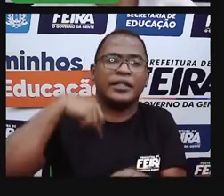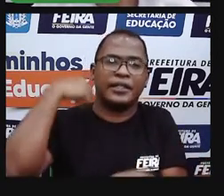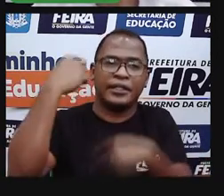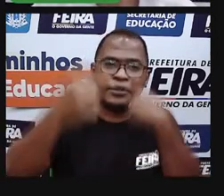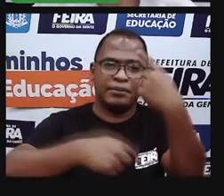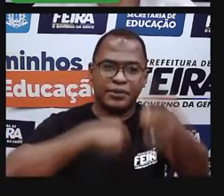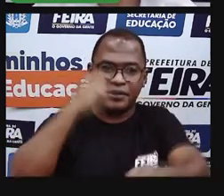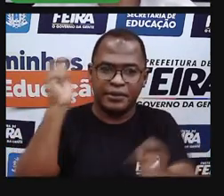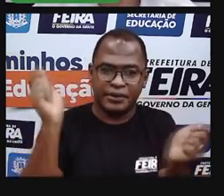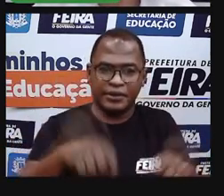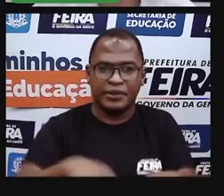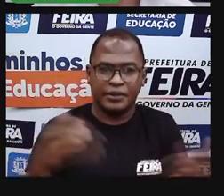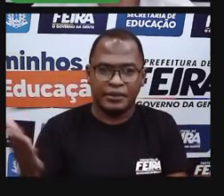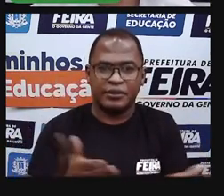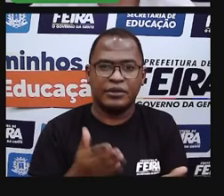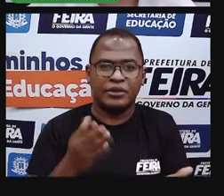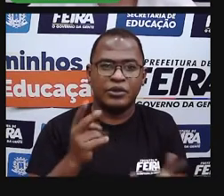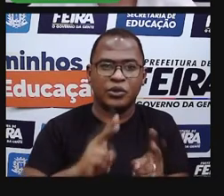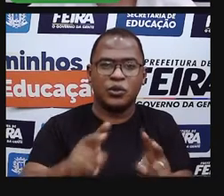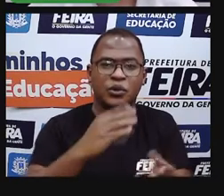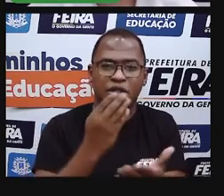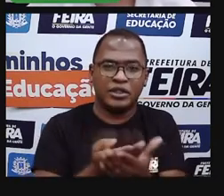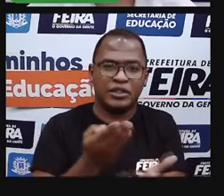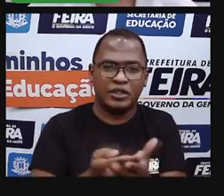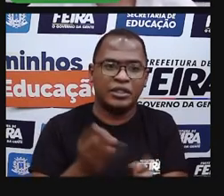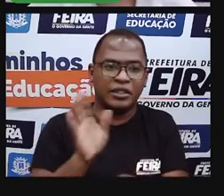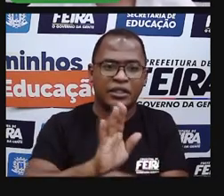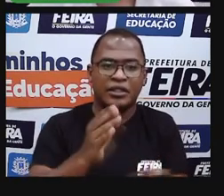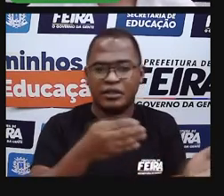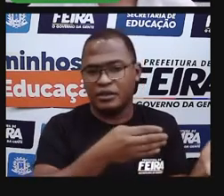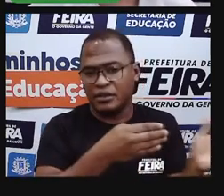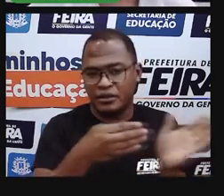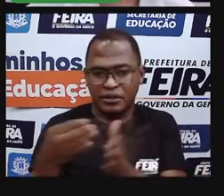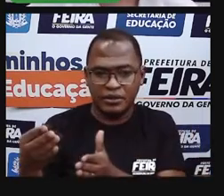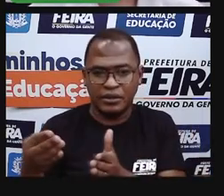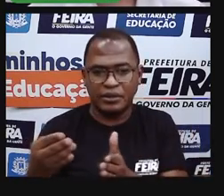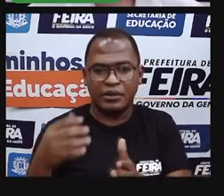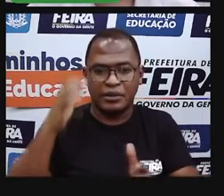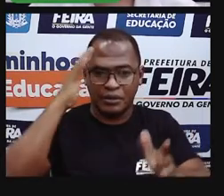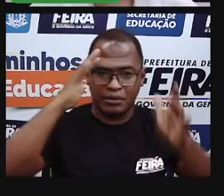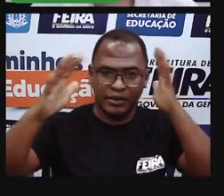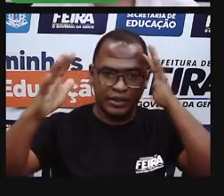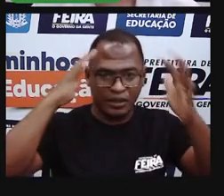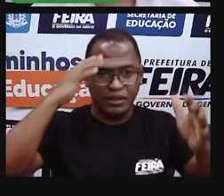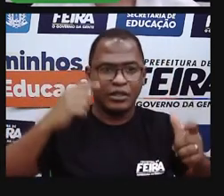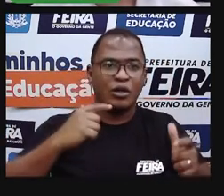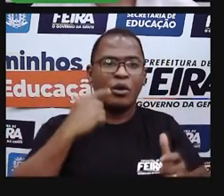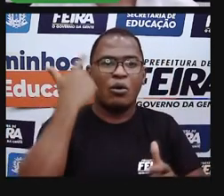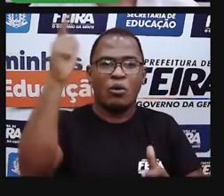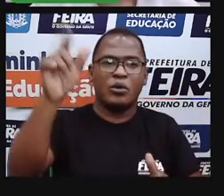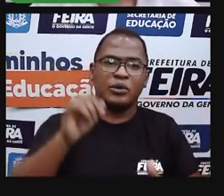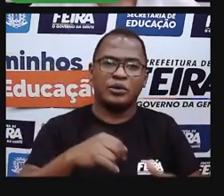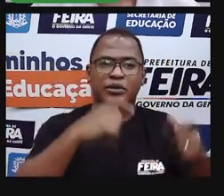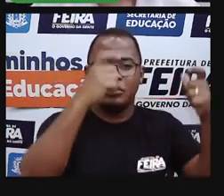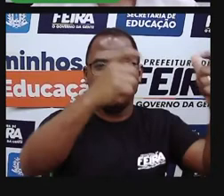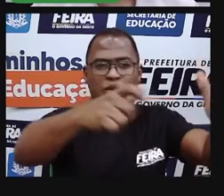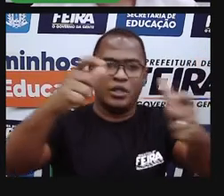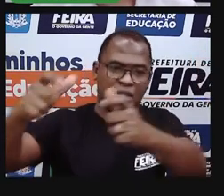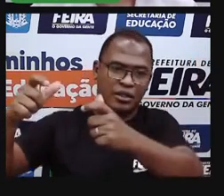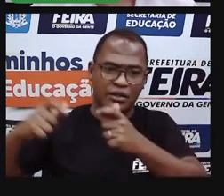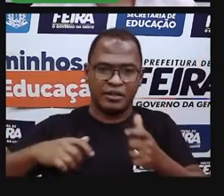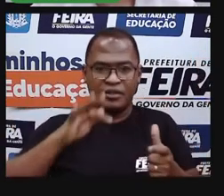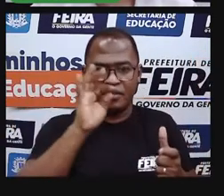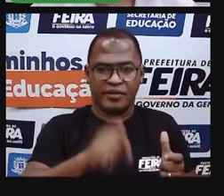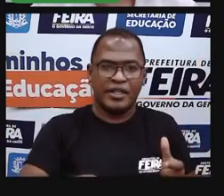Aí vocês vão poder continuar assistindo esse vídeo, conhecer um pouco mais sobre outros bairros também de feira, tá bom? Anotem essa